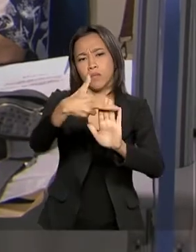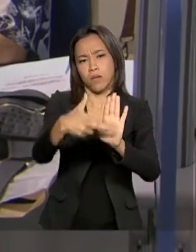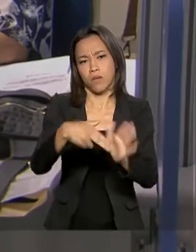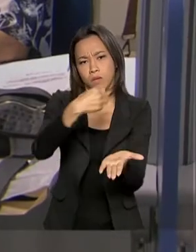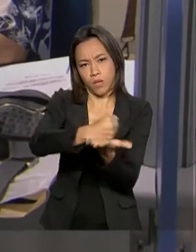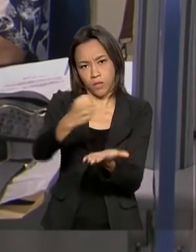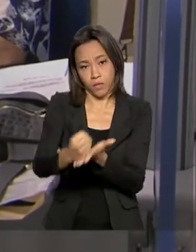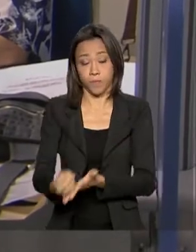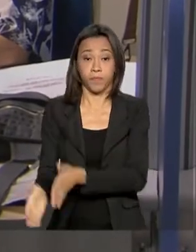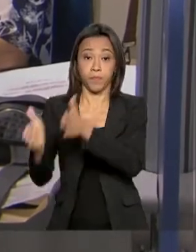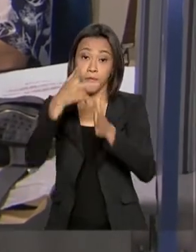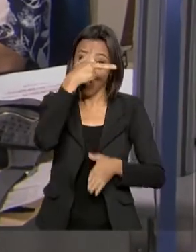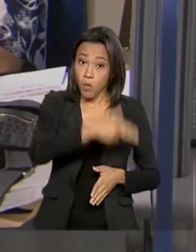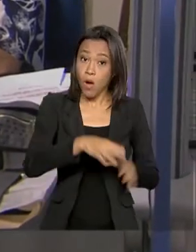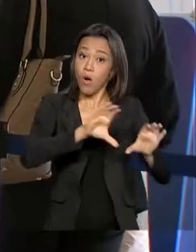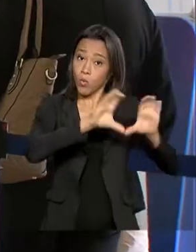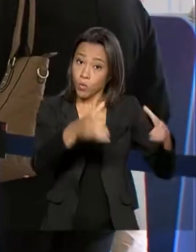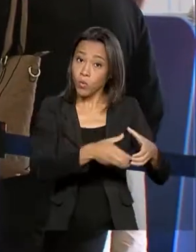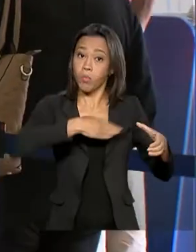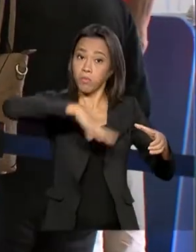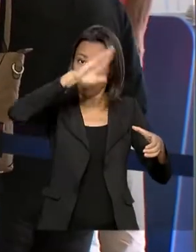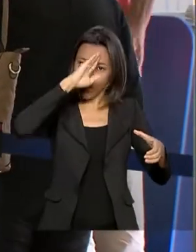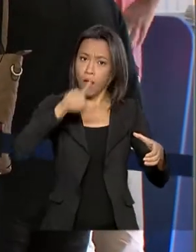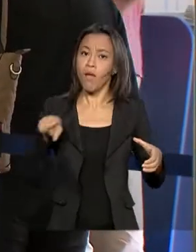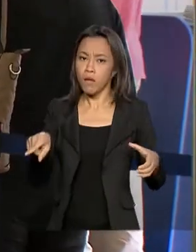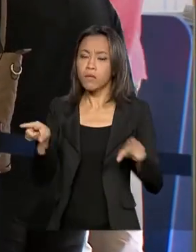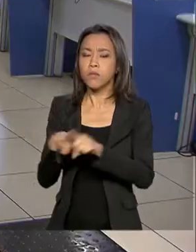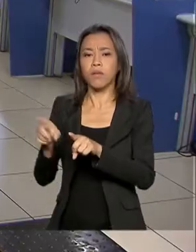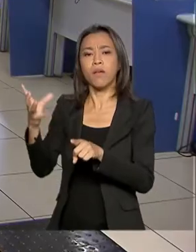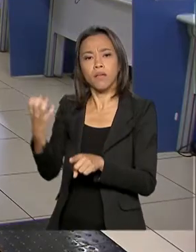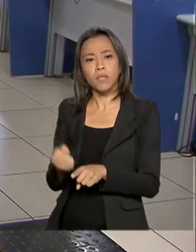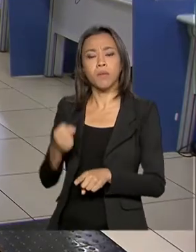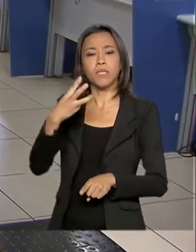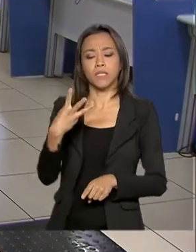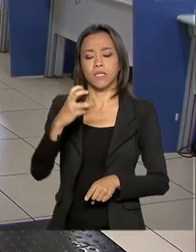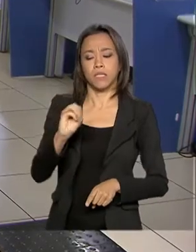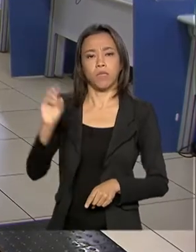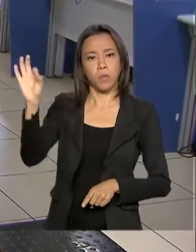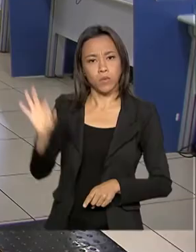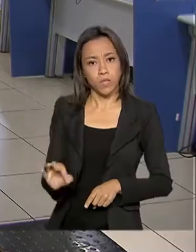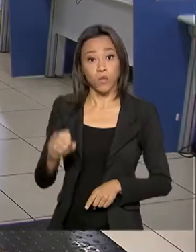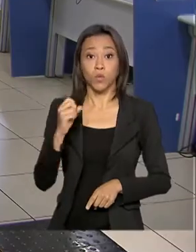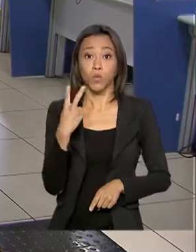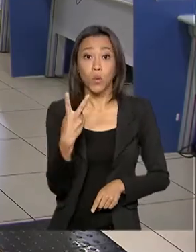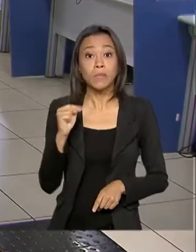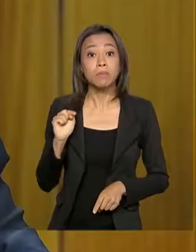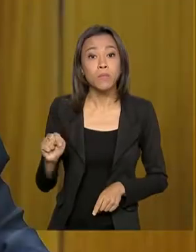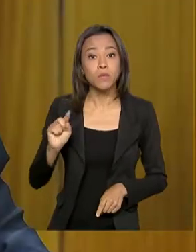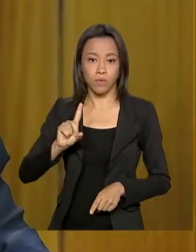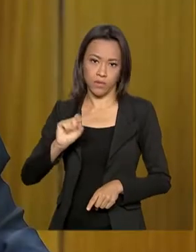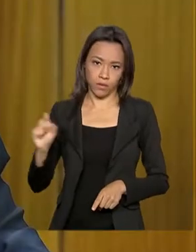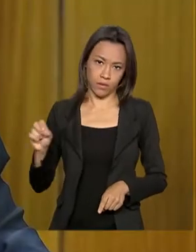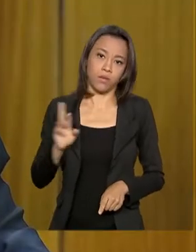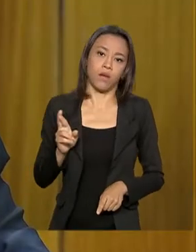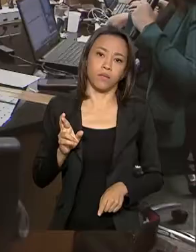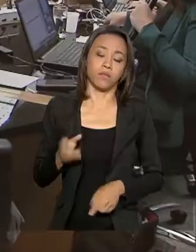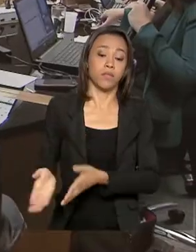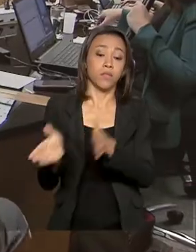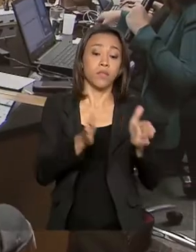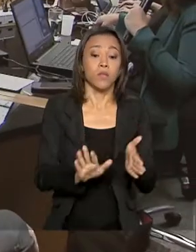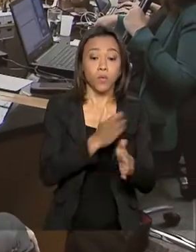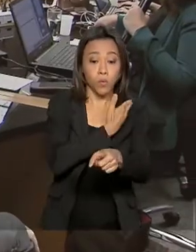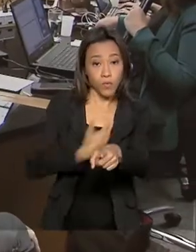militares, os civis devem receber um aditivo de 30% ou de cerca de 2.100 reais. O governo federal